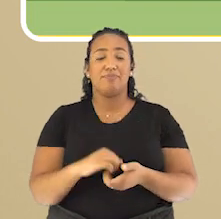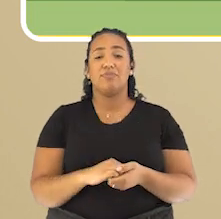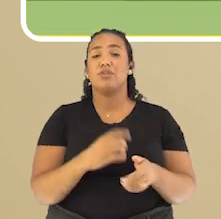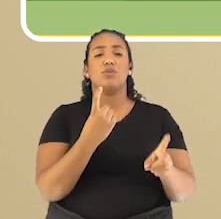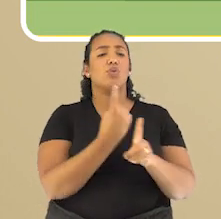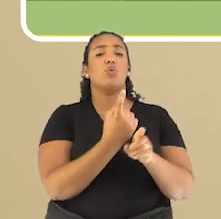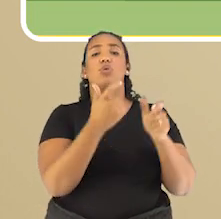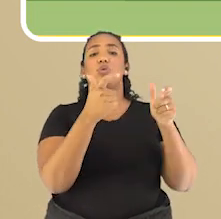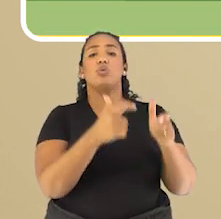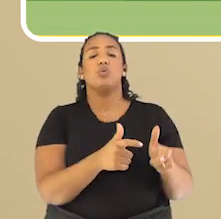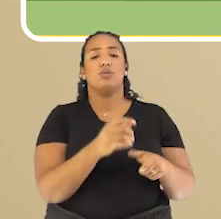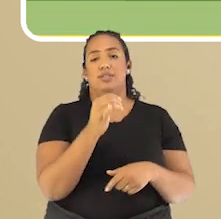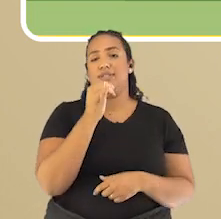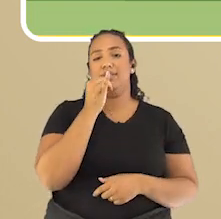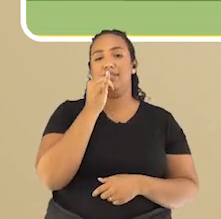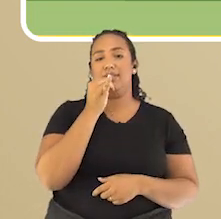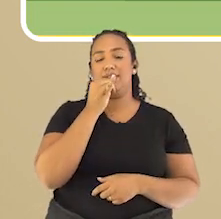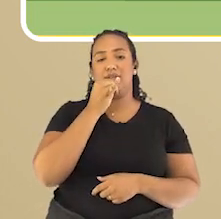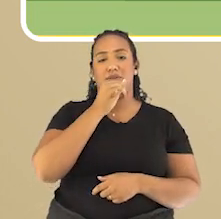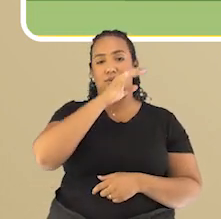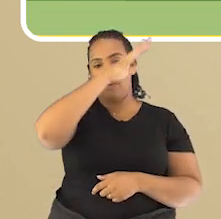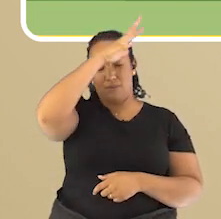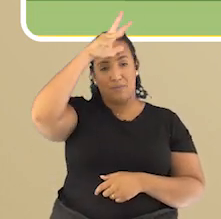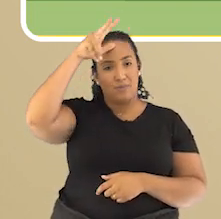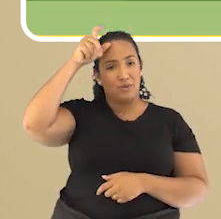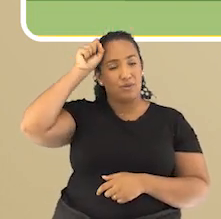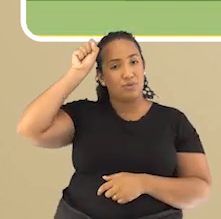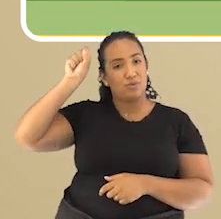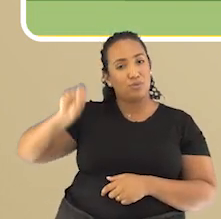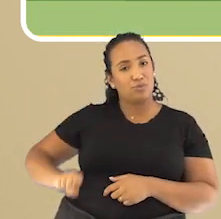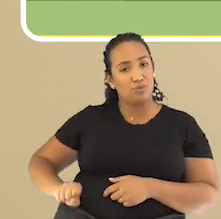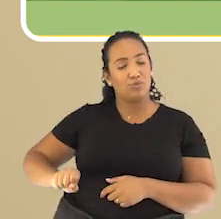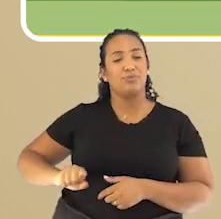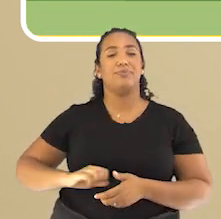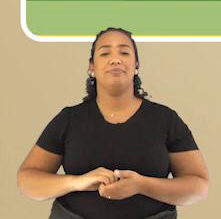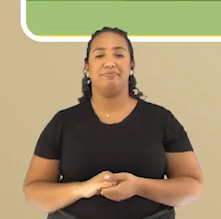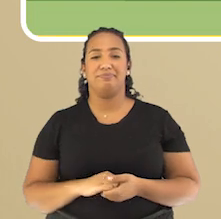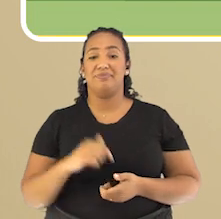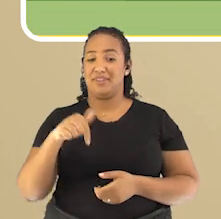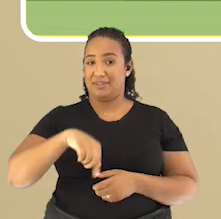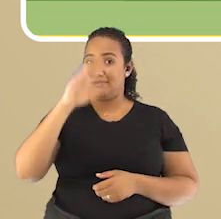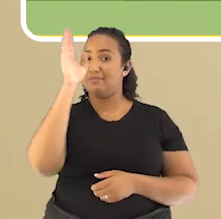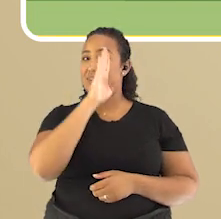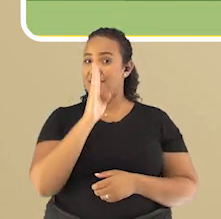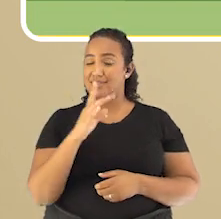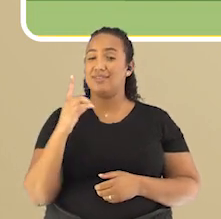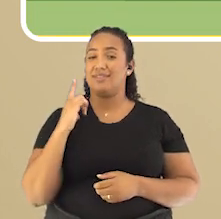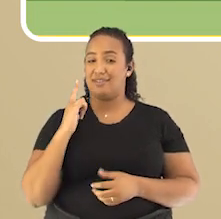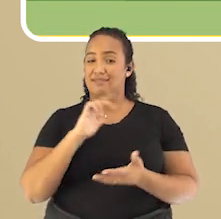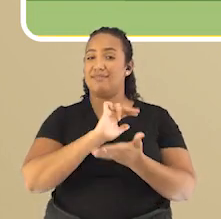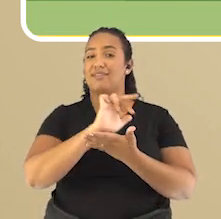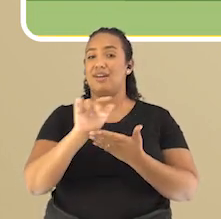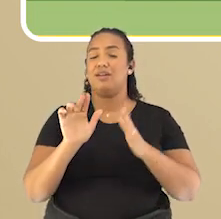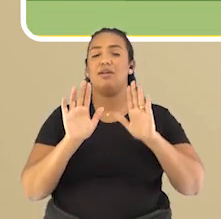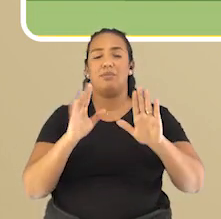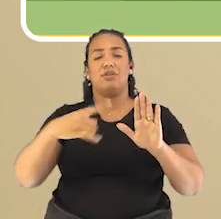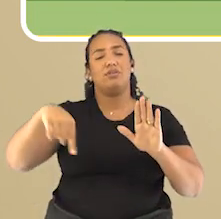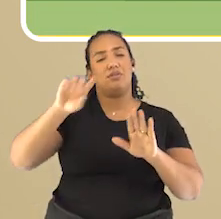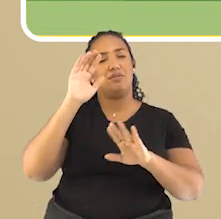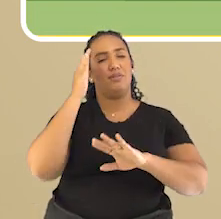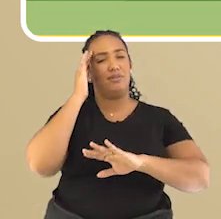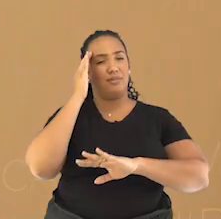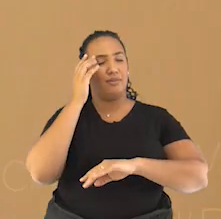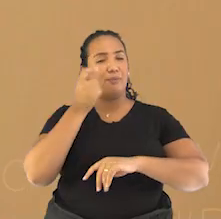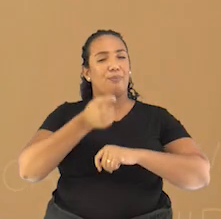em estados como Mato Grosso e Mato Grosso do Sul. Claro que no Brasil há muito mais, mas vamos compreendendo esses conceitos aos